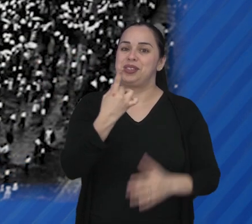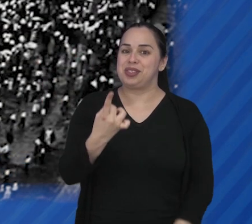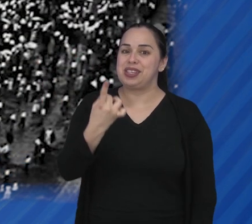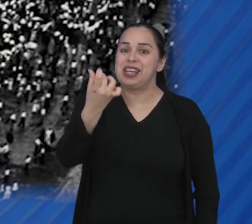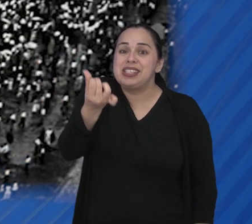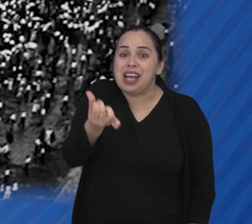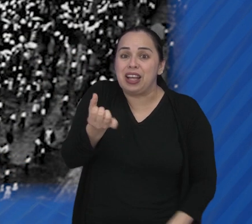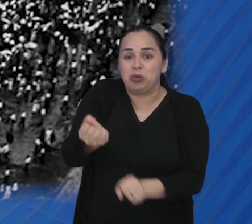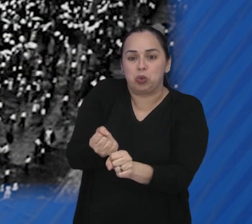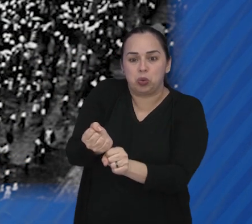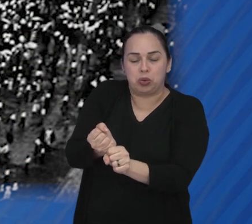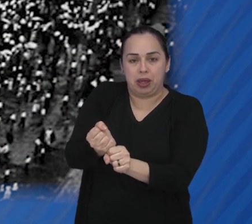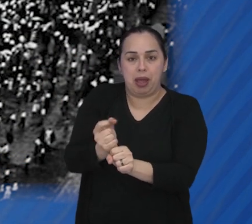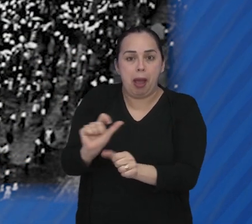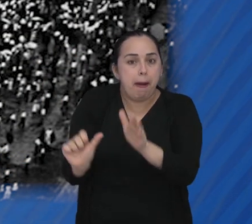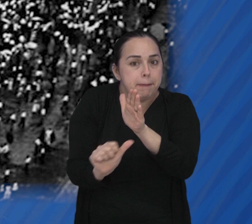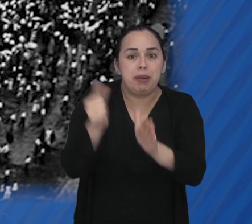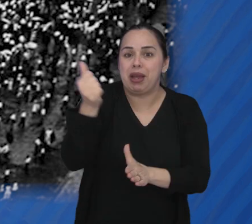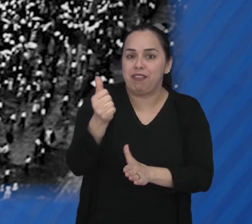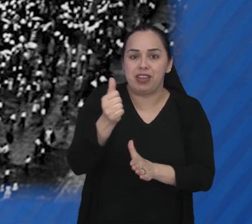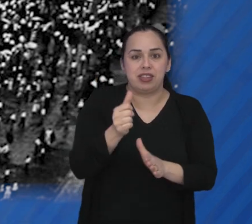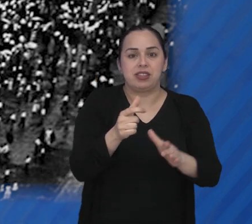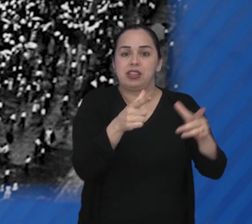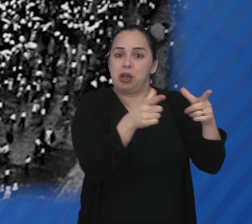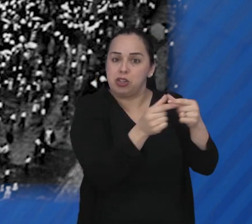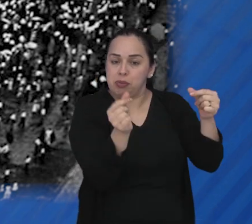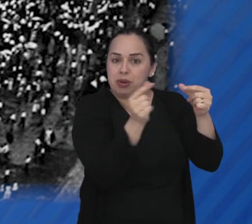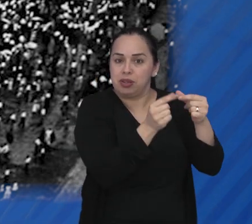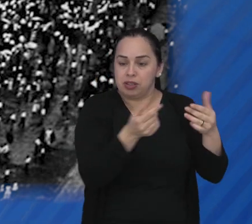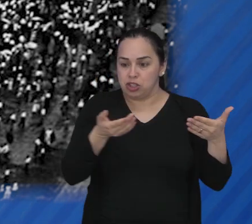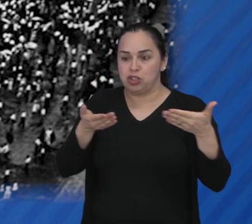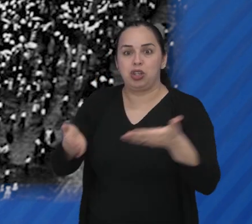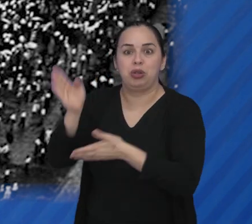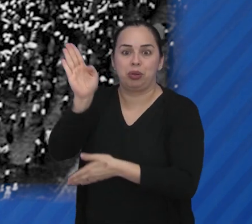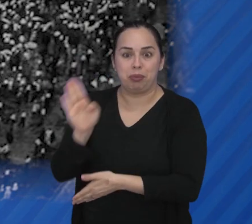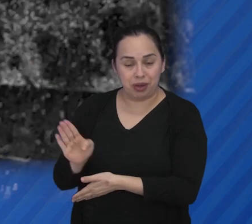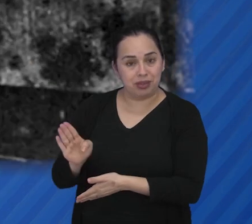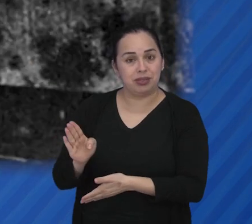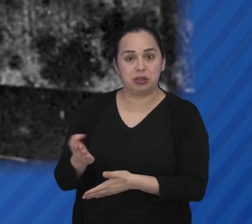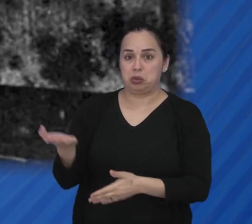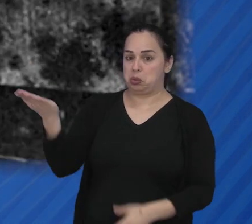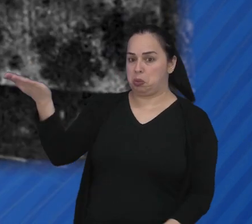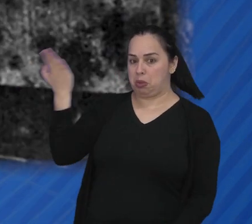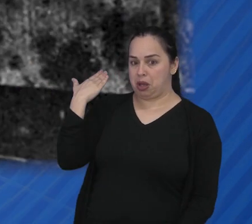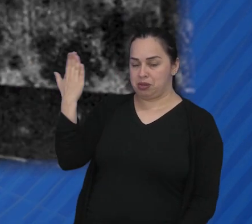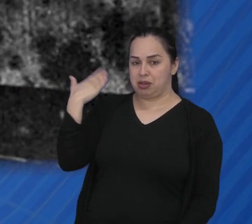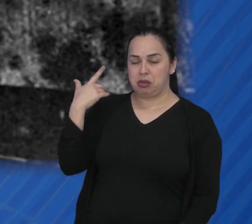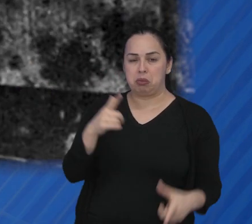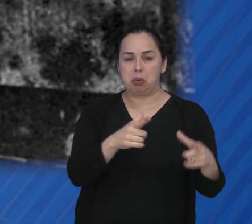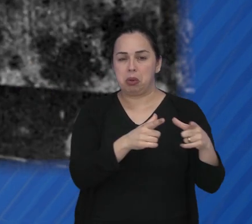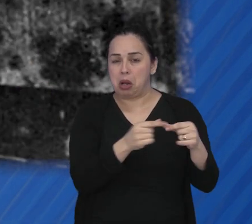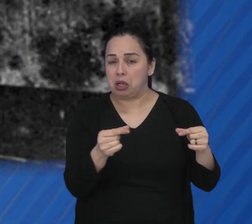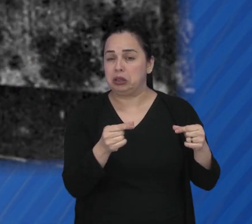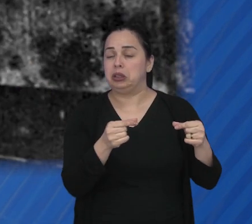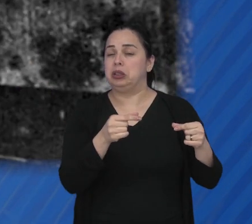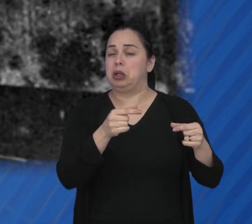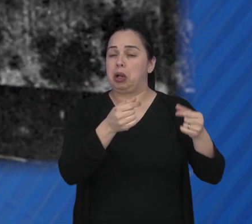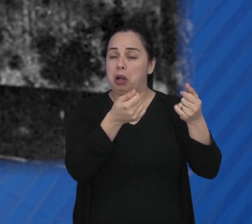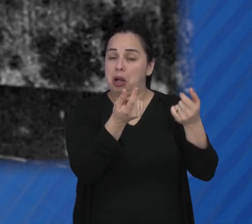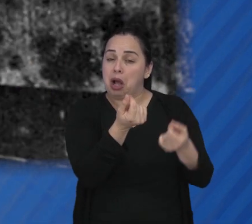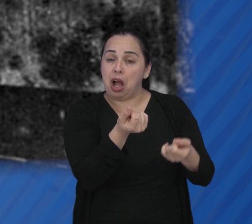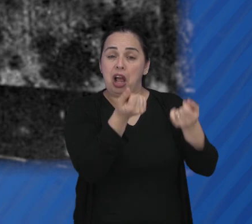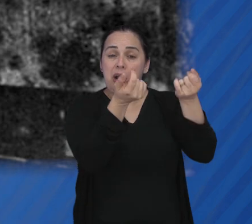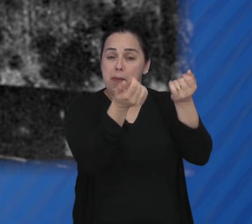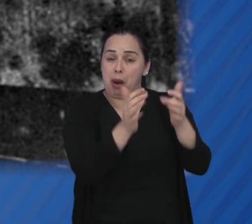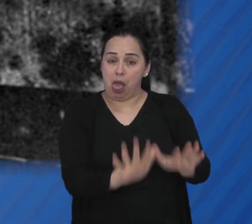vez que os imigrantes japoneses pisaram em solo brasileiro. Na época, o Japão vivia forte crise